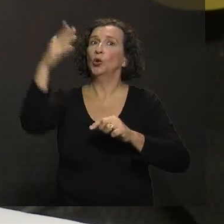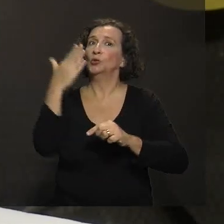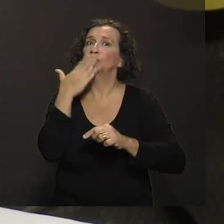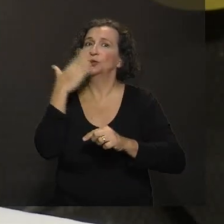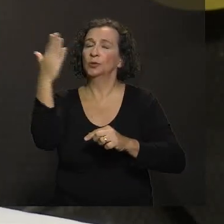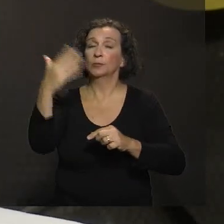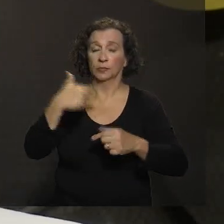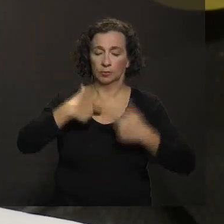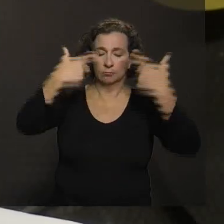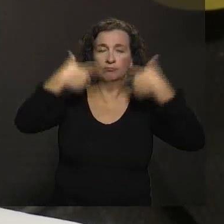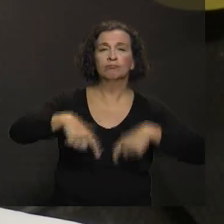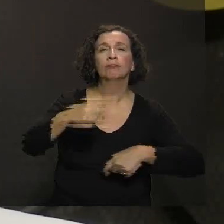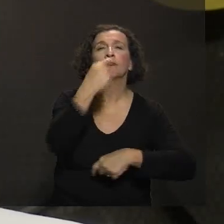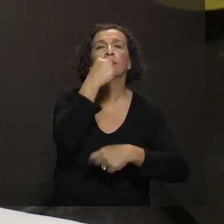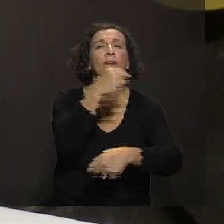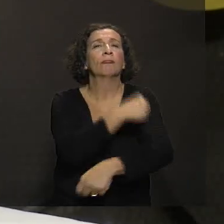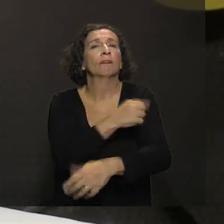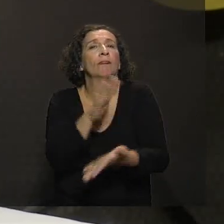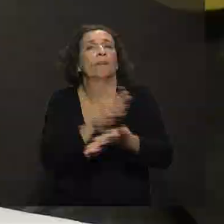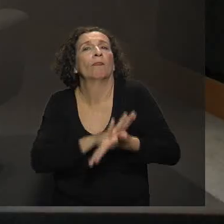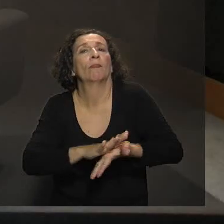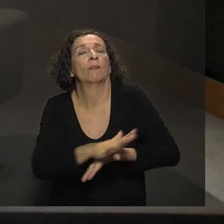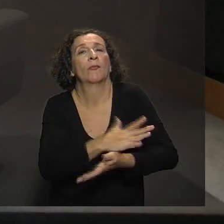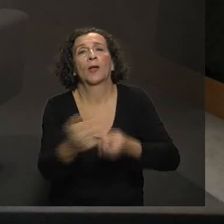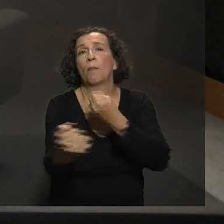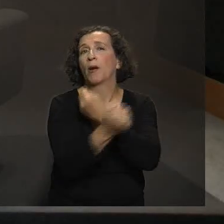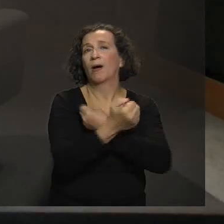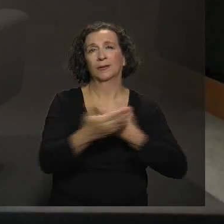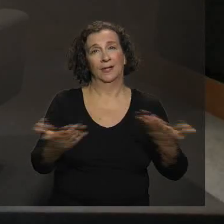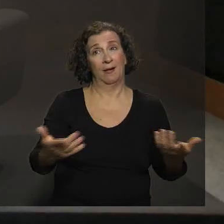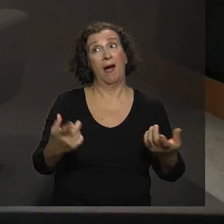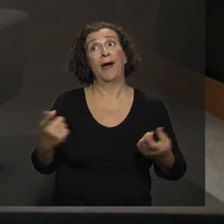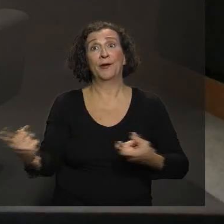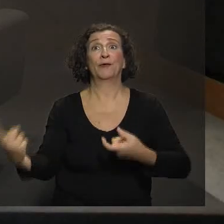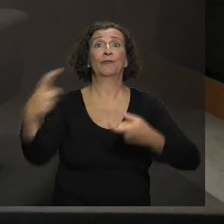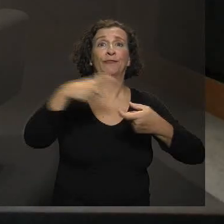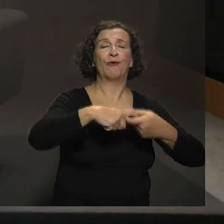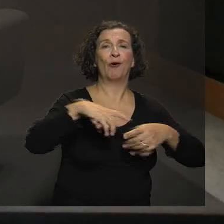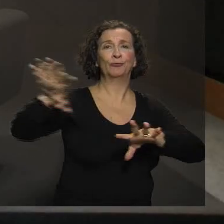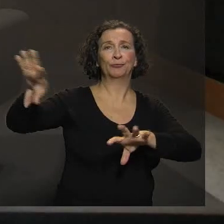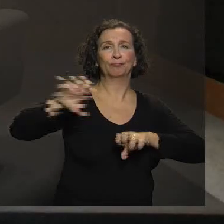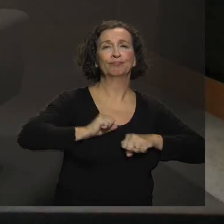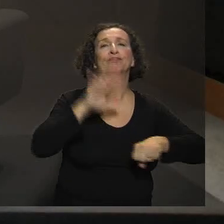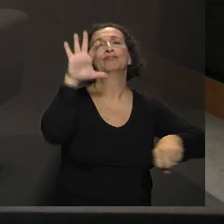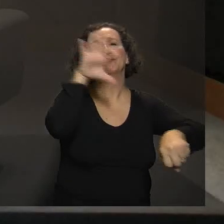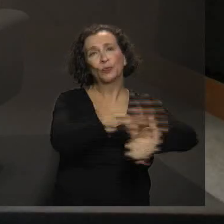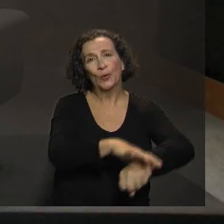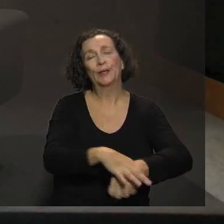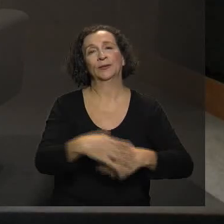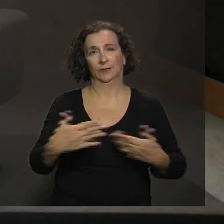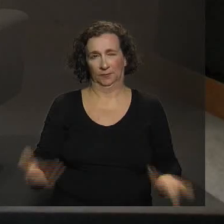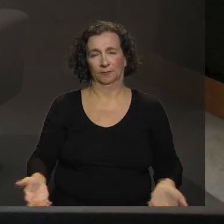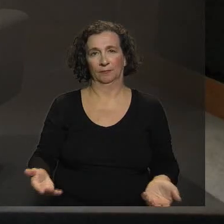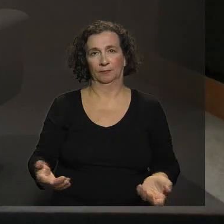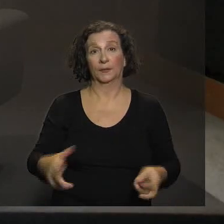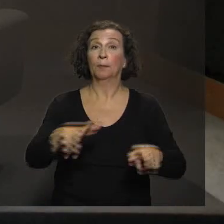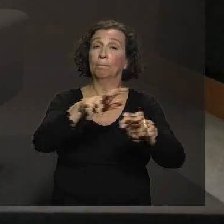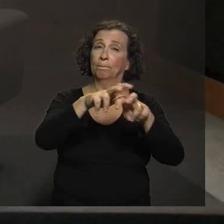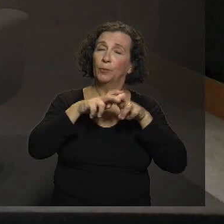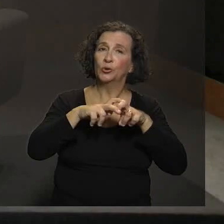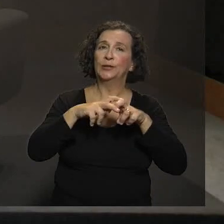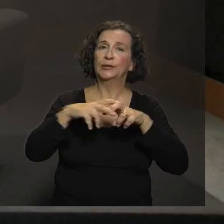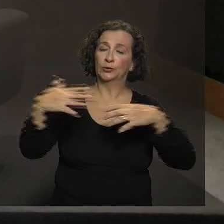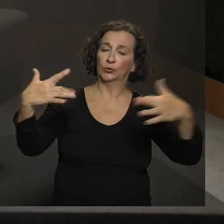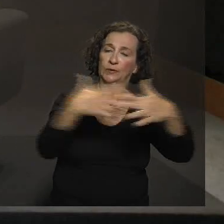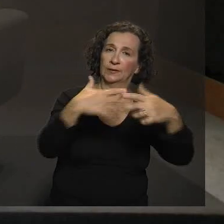vacina. Então, a gente vai lá, se infecta e volta para cá e fica doente. Então, aí é o risco da gente ter a febre amarela urbana. Então,